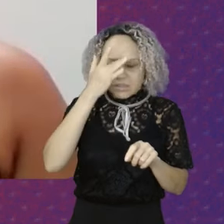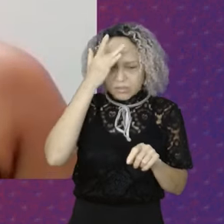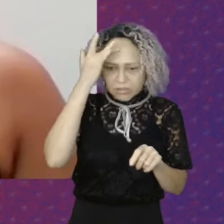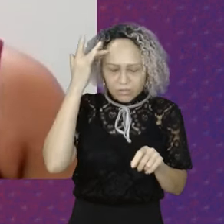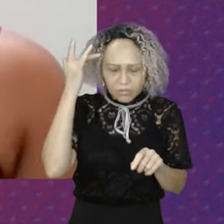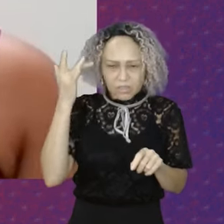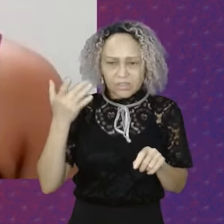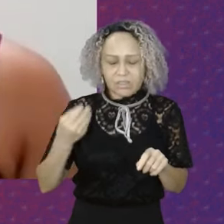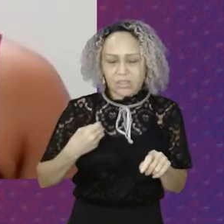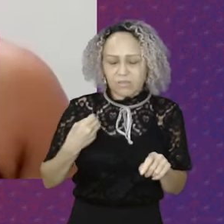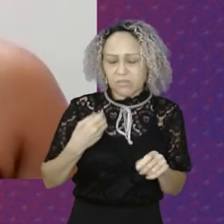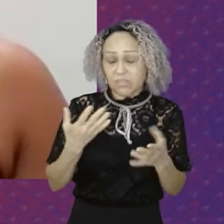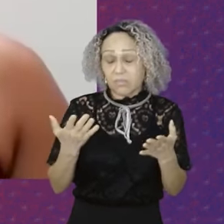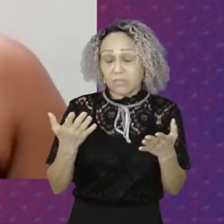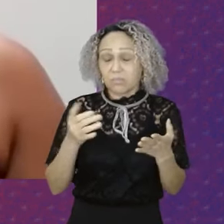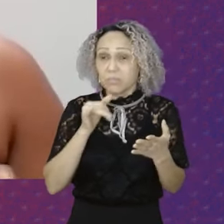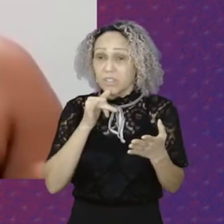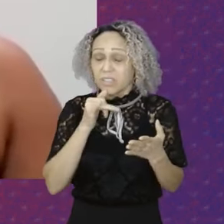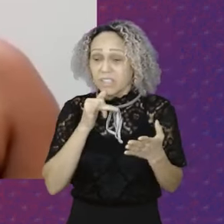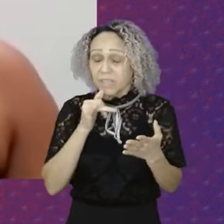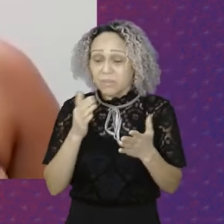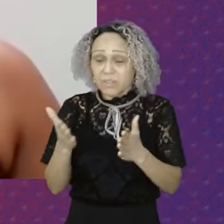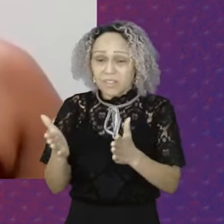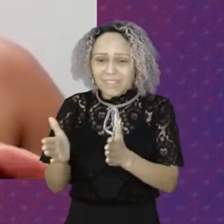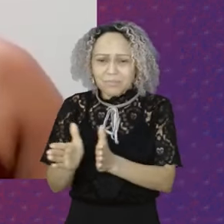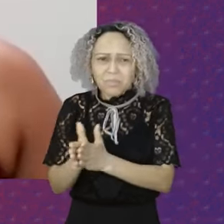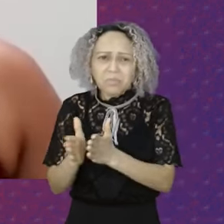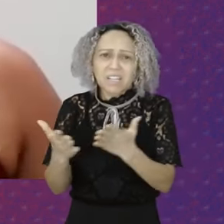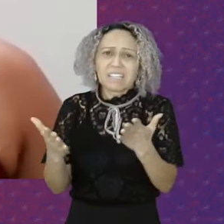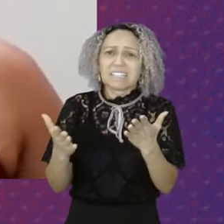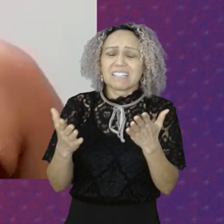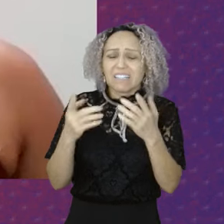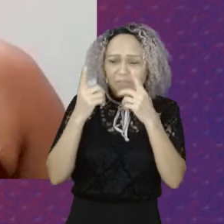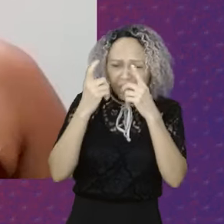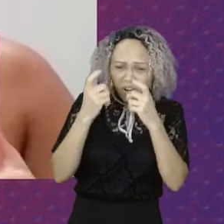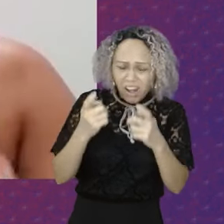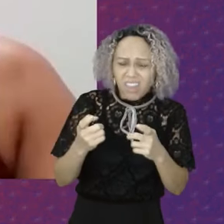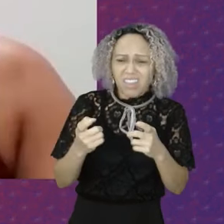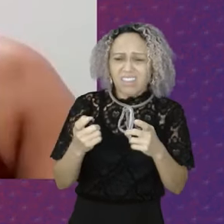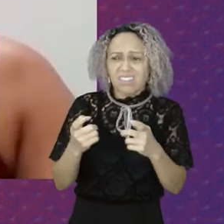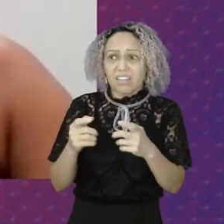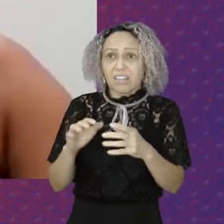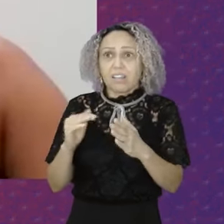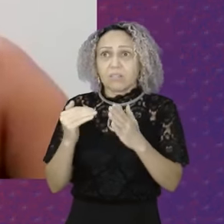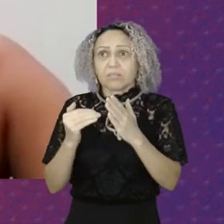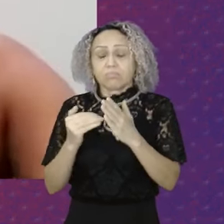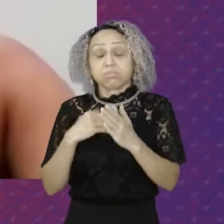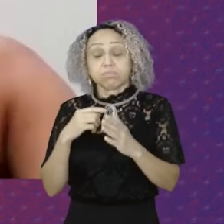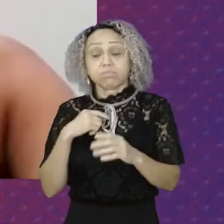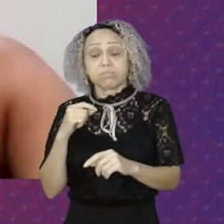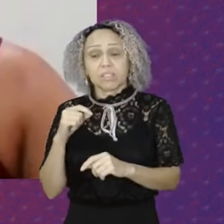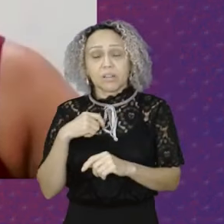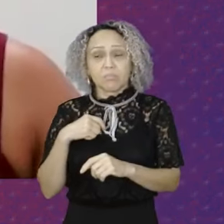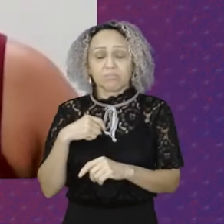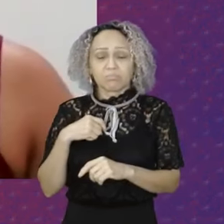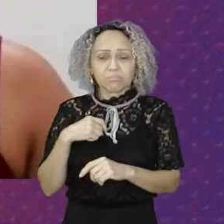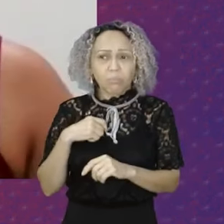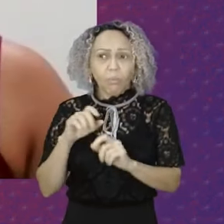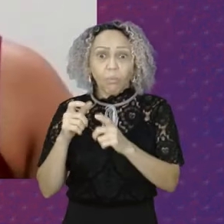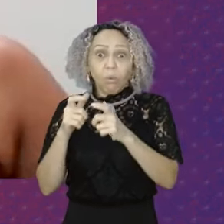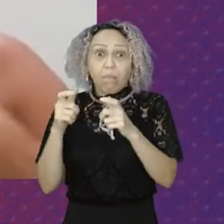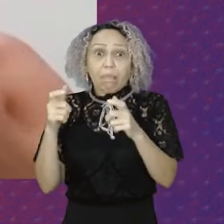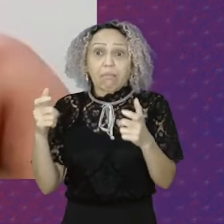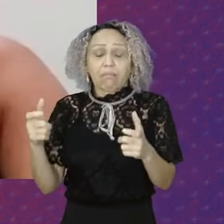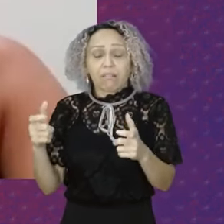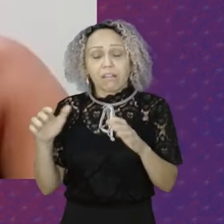violência Era muito alto E a parte disso Foi articulando Com Ministério da Educação O Ministério dos Esportes A Cultura A